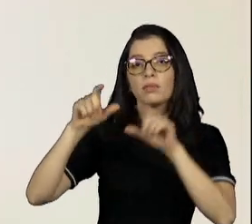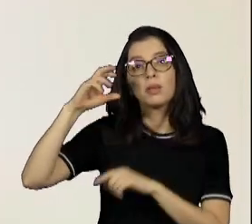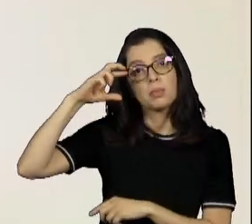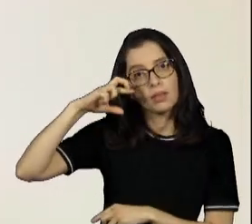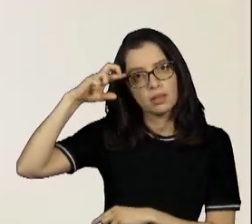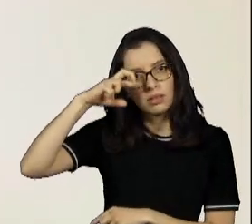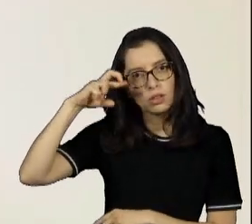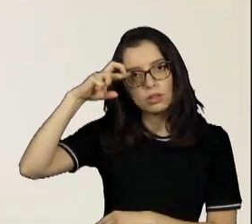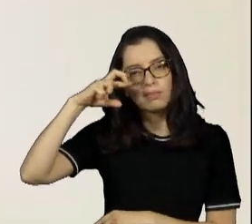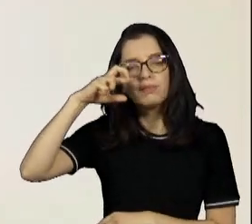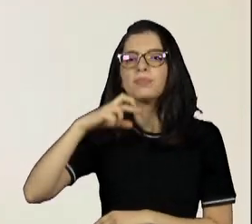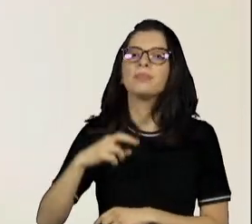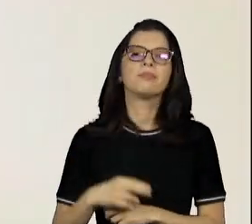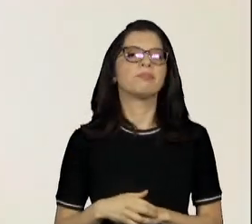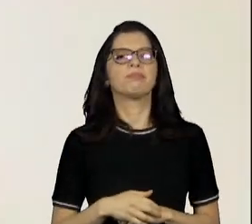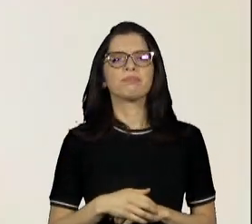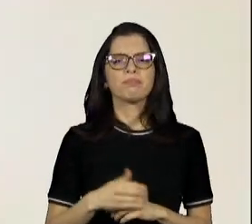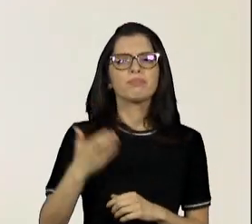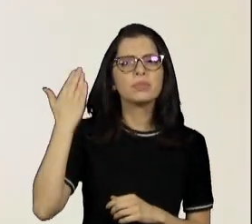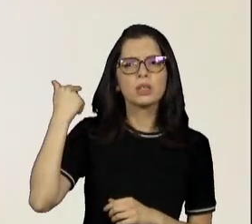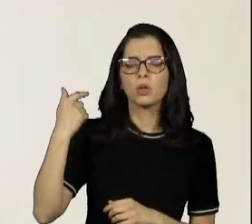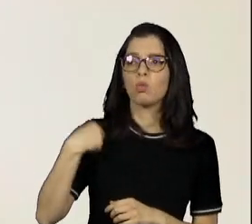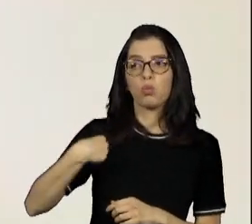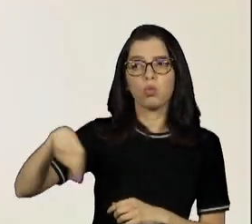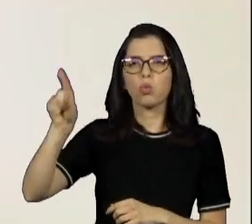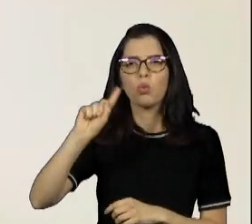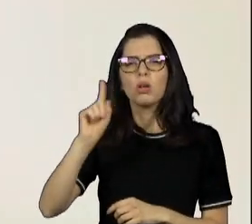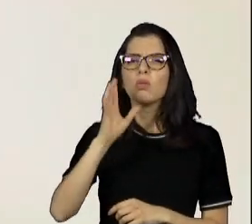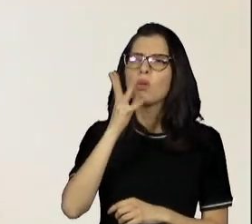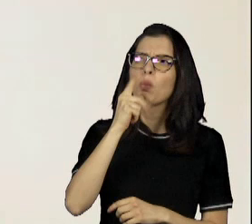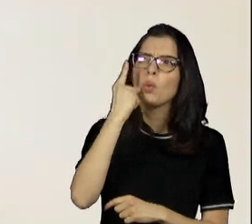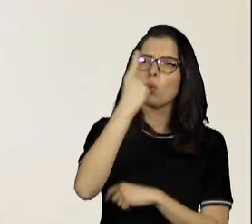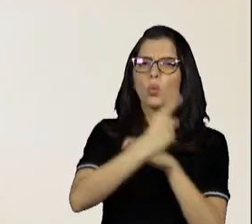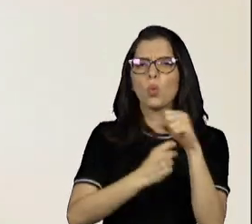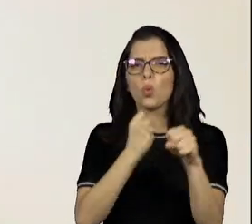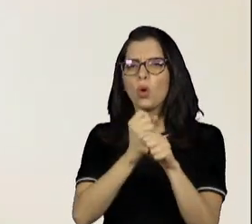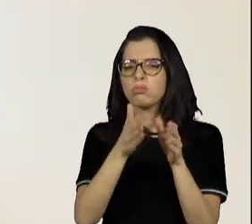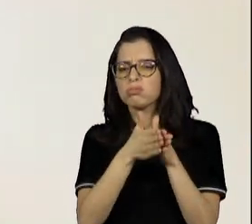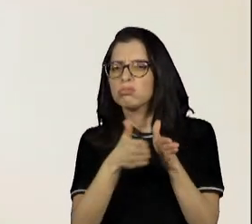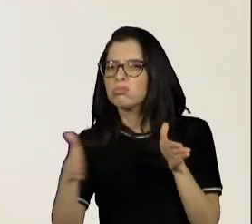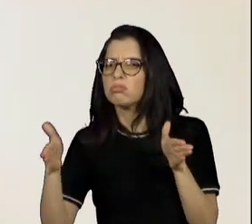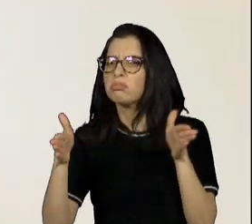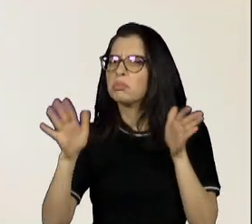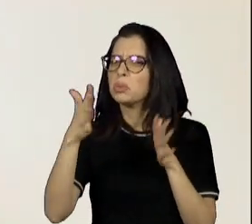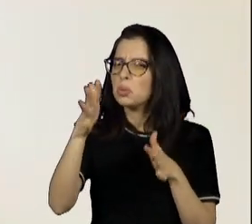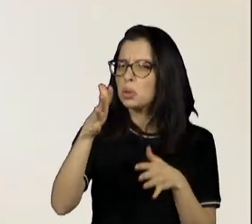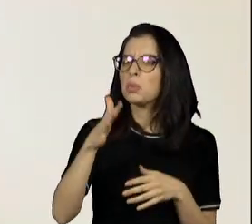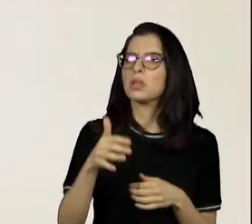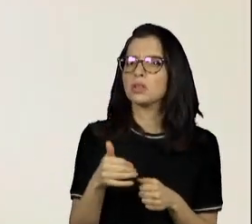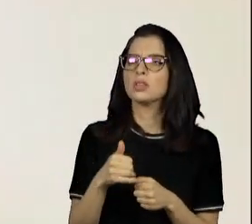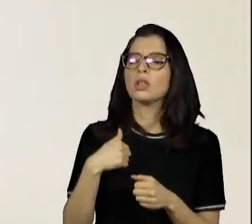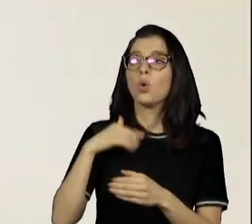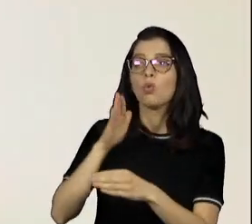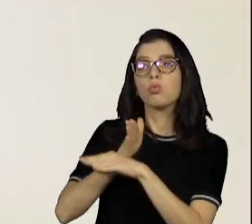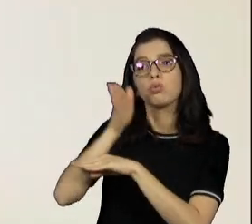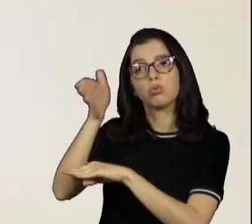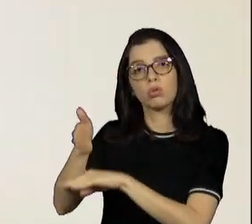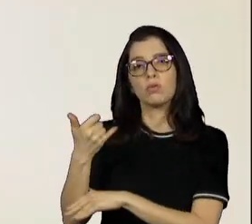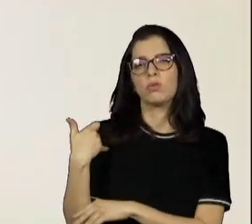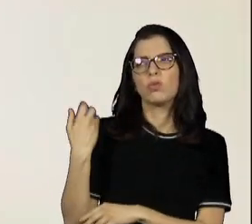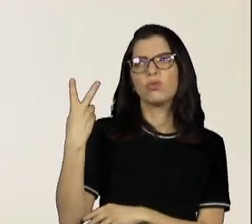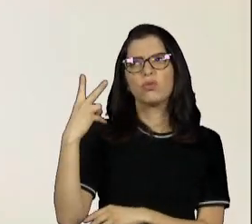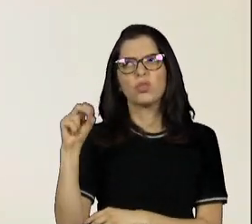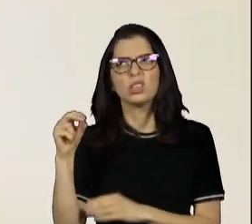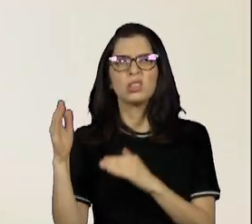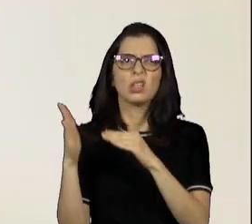eu não fui até lá, fui depois encontrá-lo depois de um ano, e aí eu entrei com 20 anos, fiquei até os